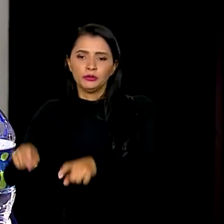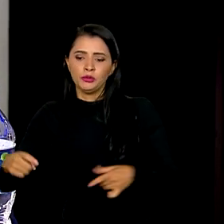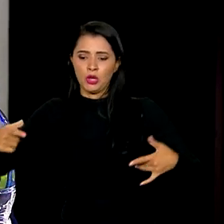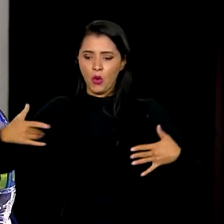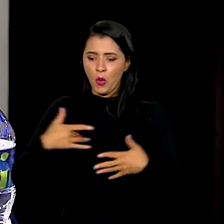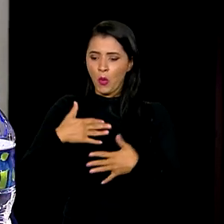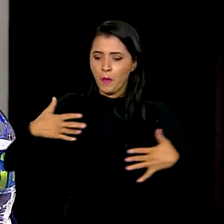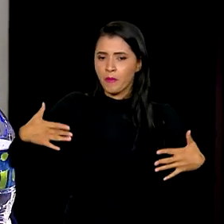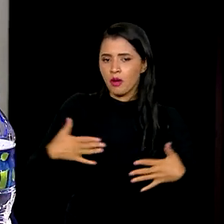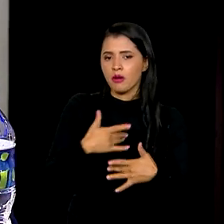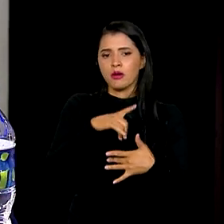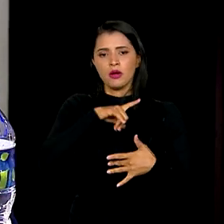agroindústria, acesso à água.